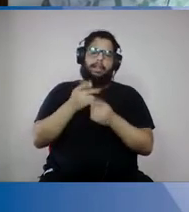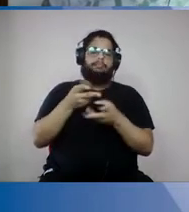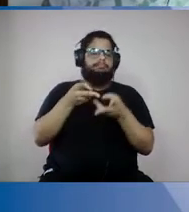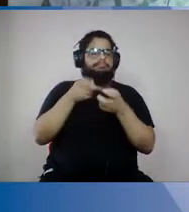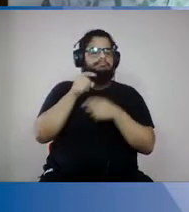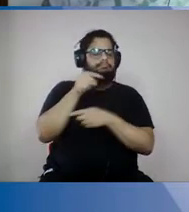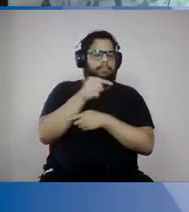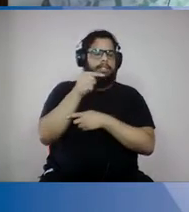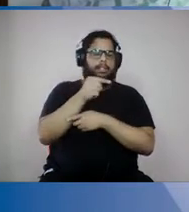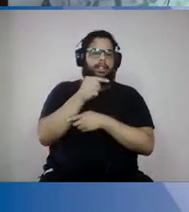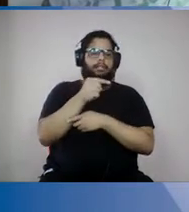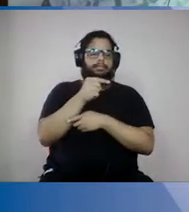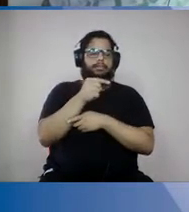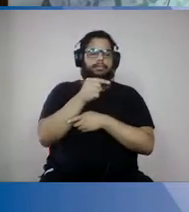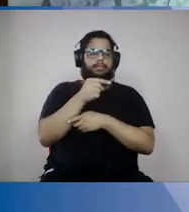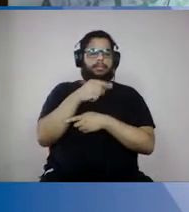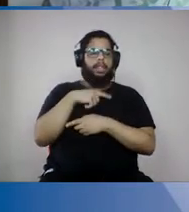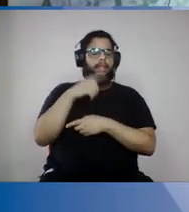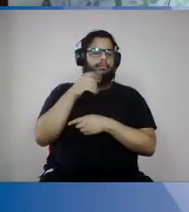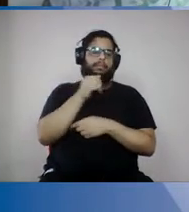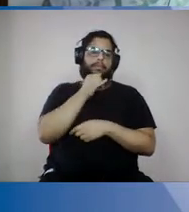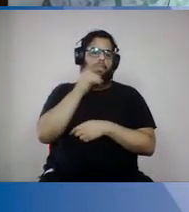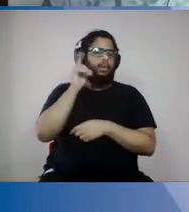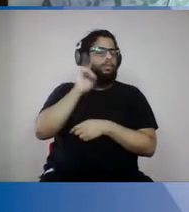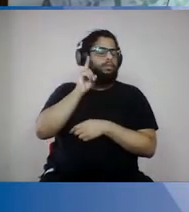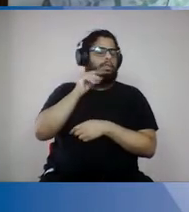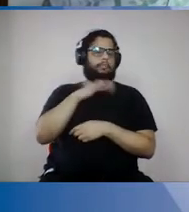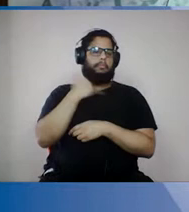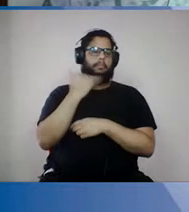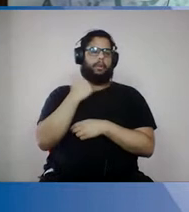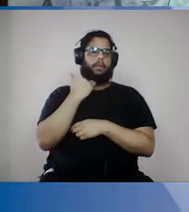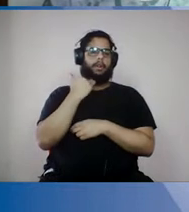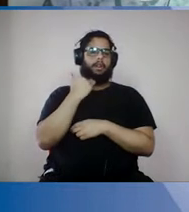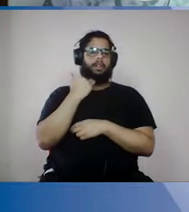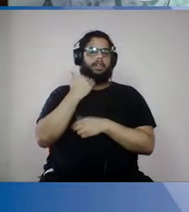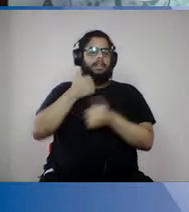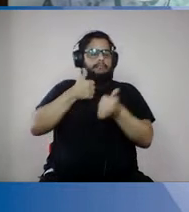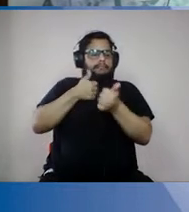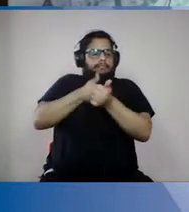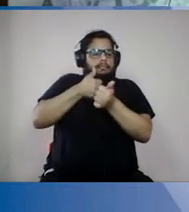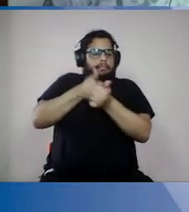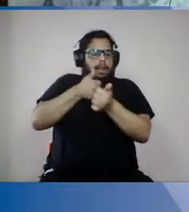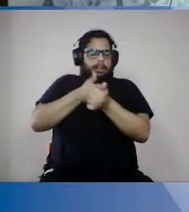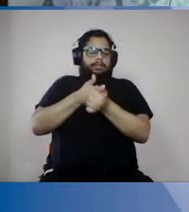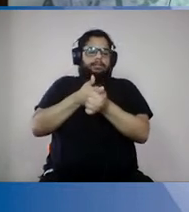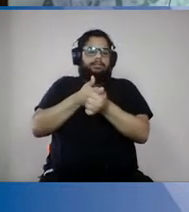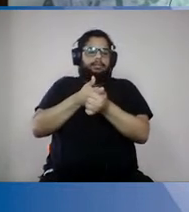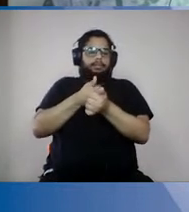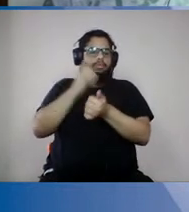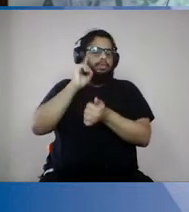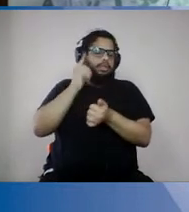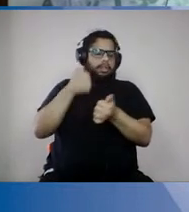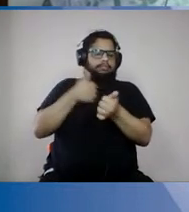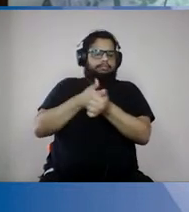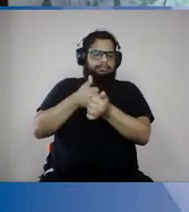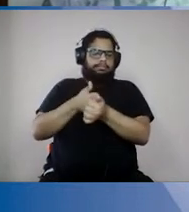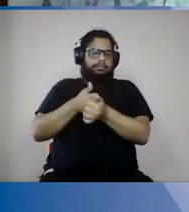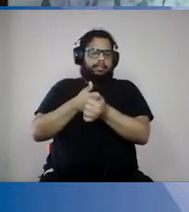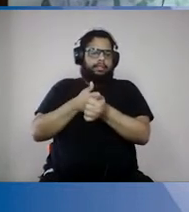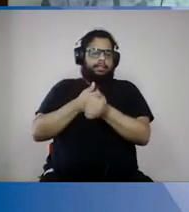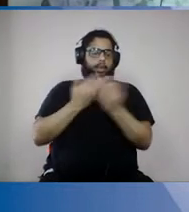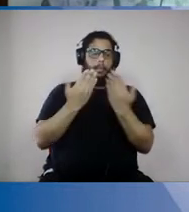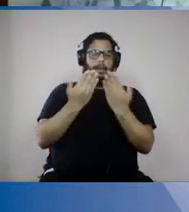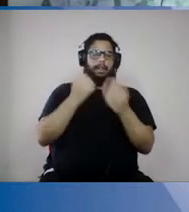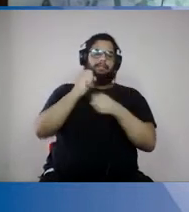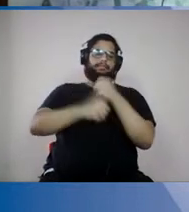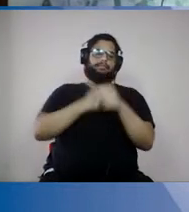observar aqui, os dias em que as mortes vêm acontecendo estão ficando mais próximos uns dos outros em relação ao que aconteceu no ano passado,